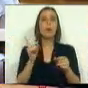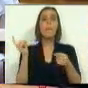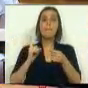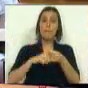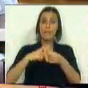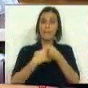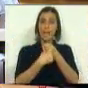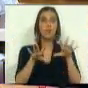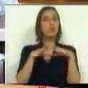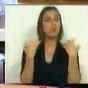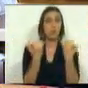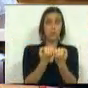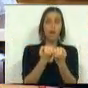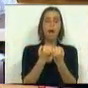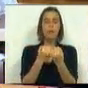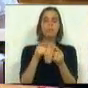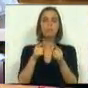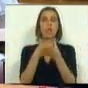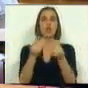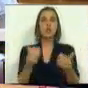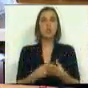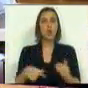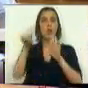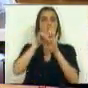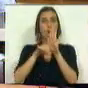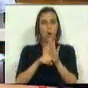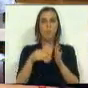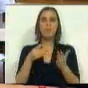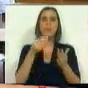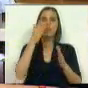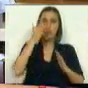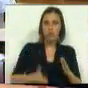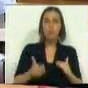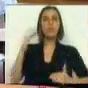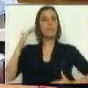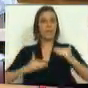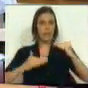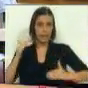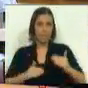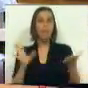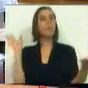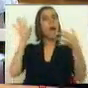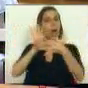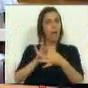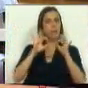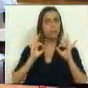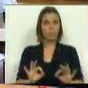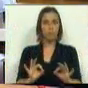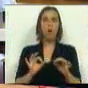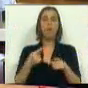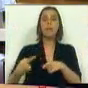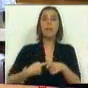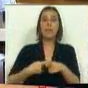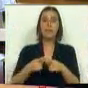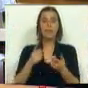parceiros sociais e assentar em soluções normativas que se revelem justas, equilibradas e adequadas atentos aos